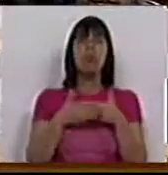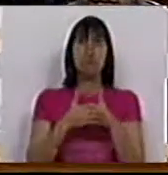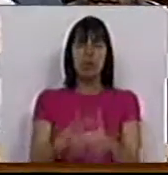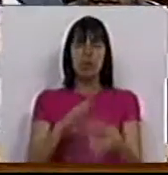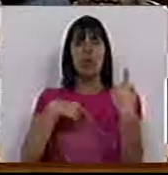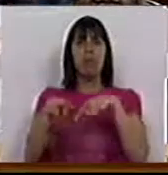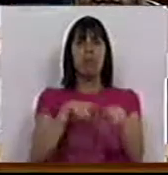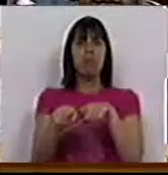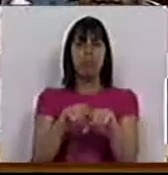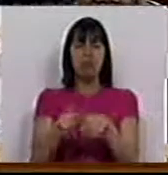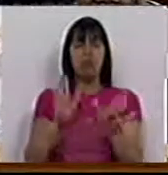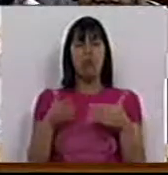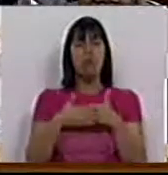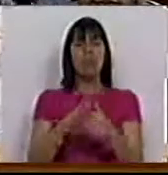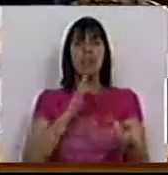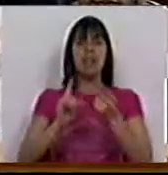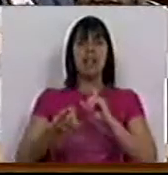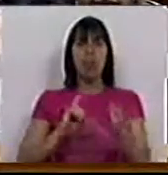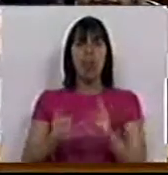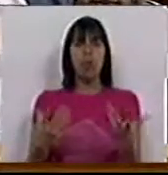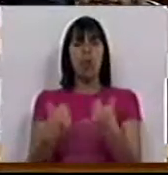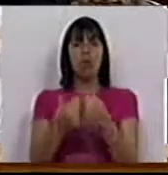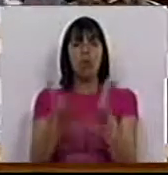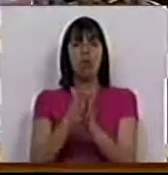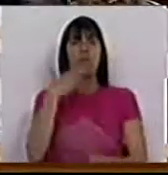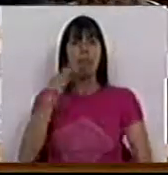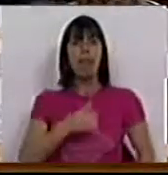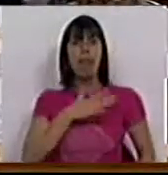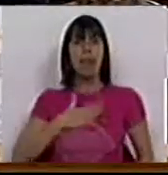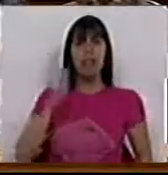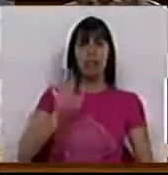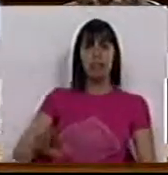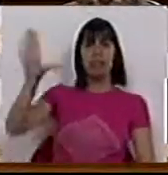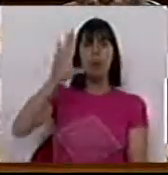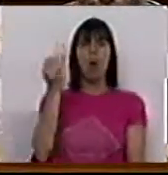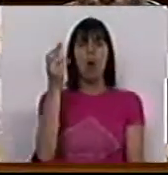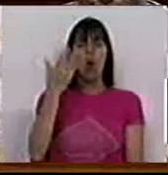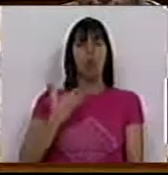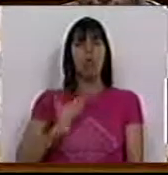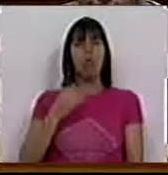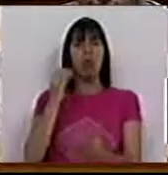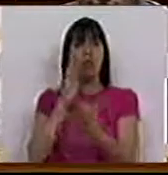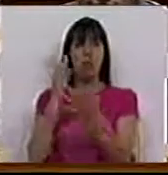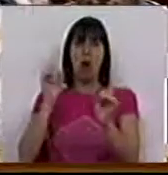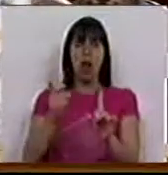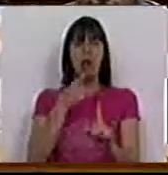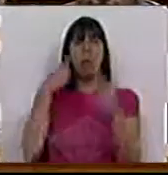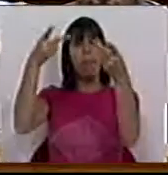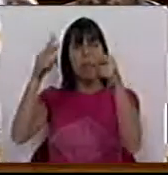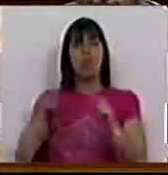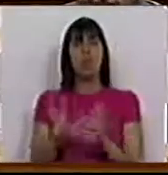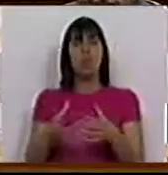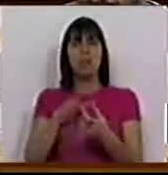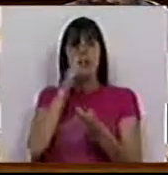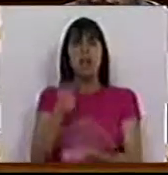processo político e num processo de diálogo com todas as entidades dorienses e não só. Esse o significado de baixar